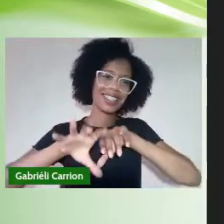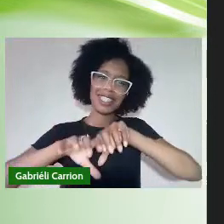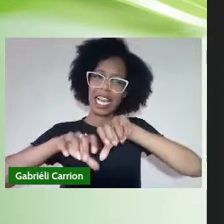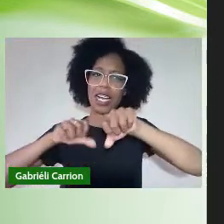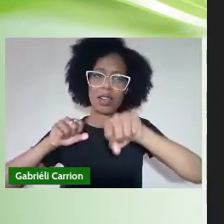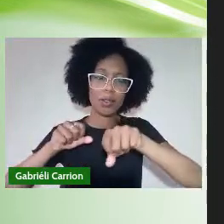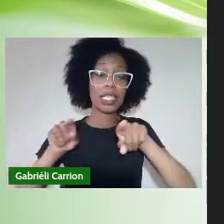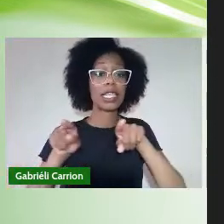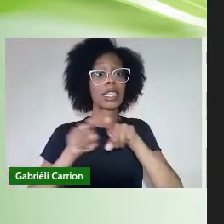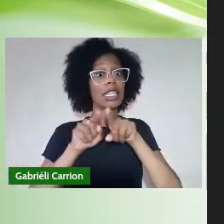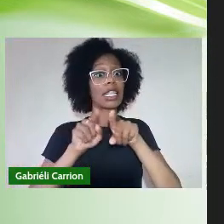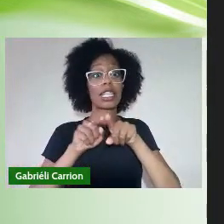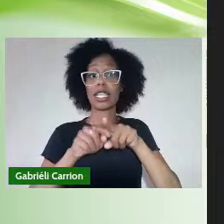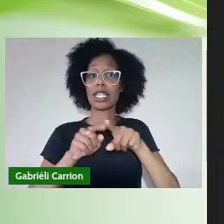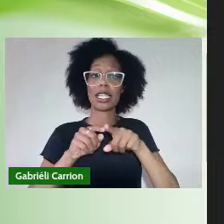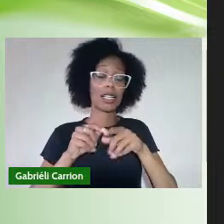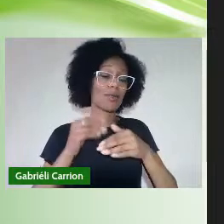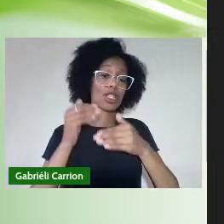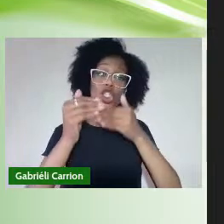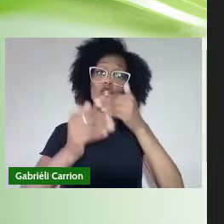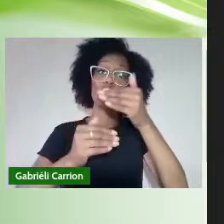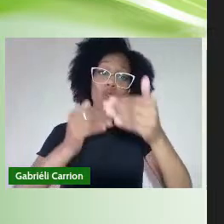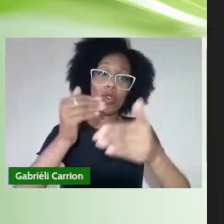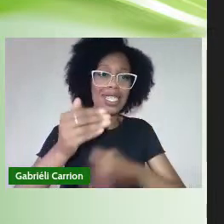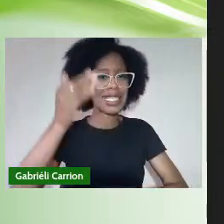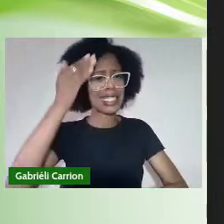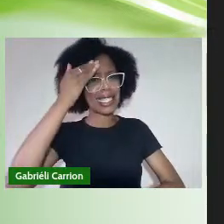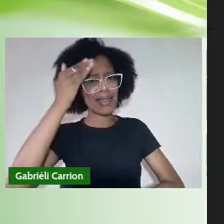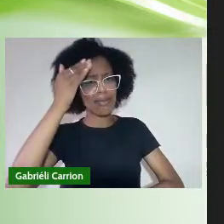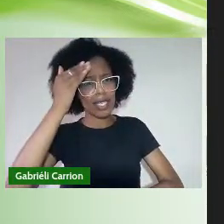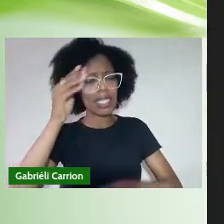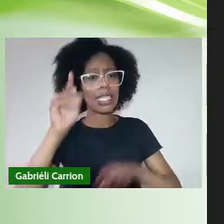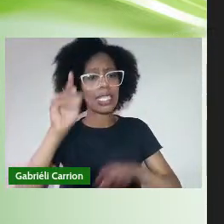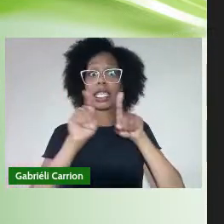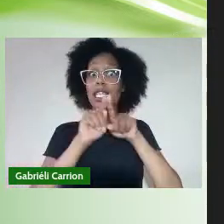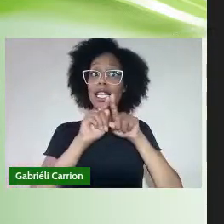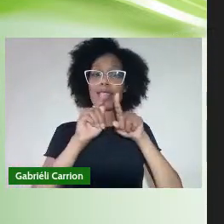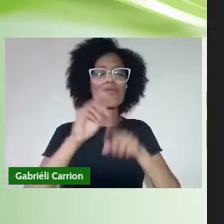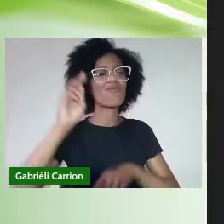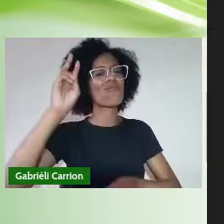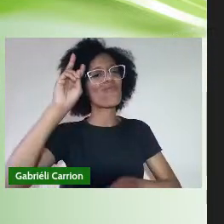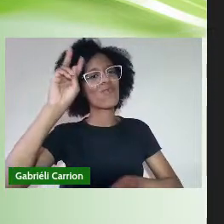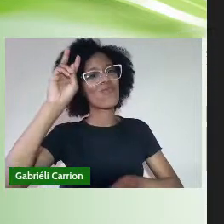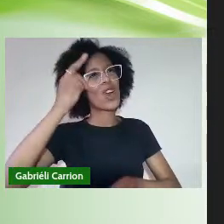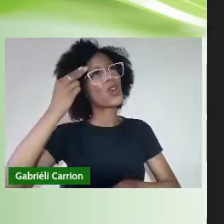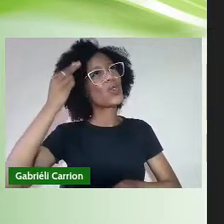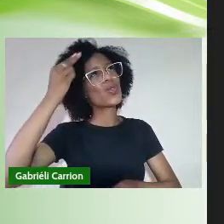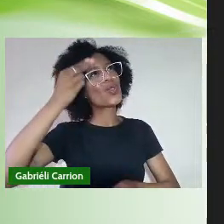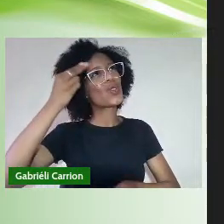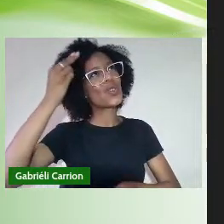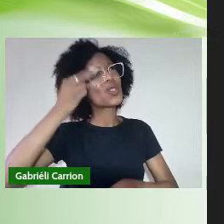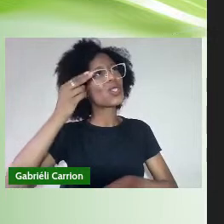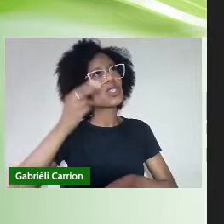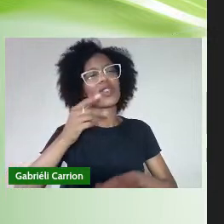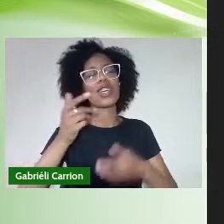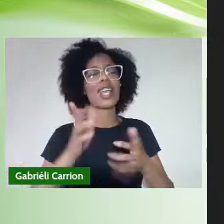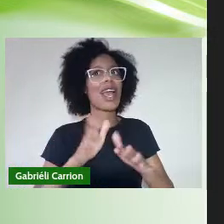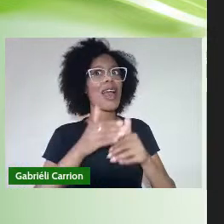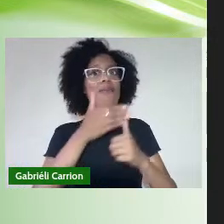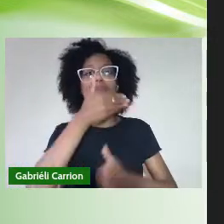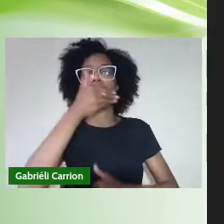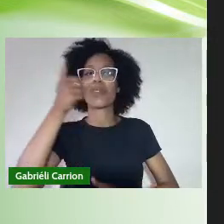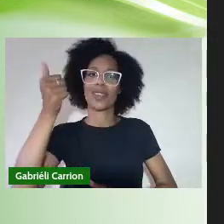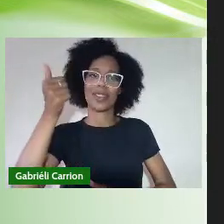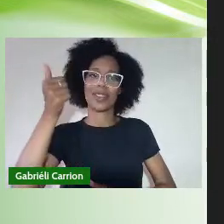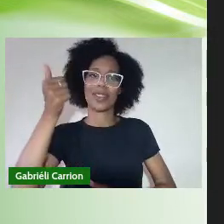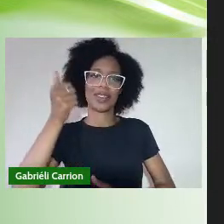construção Da universidade Do saber E dos sonhos De uma universidade Melhor Então,